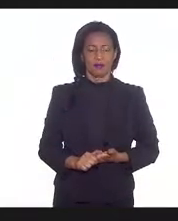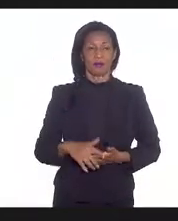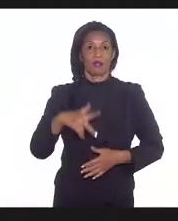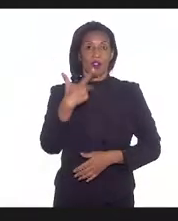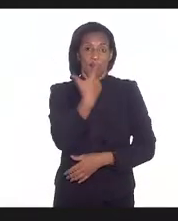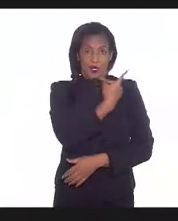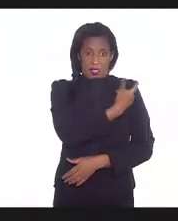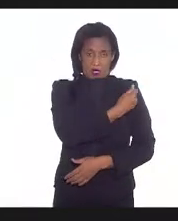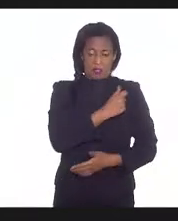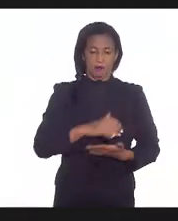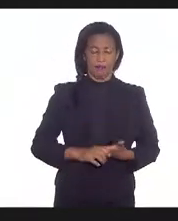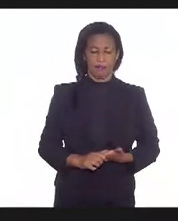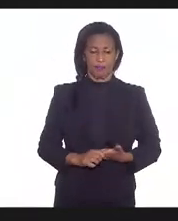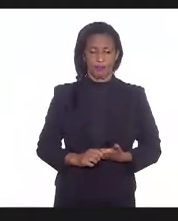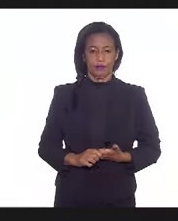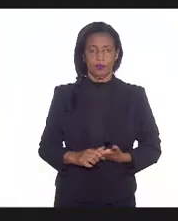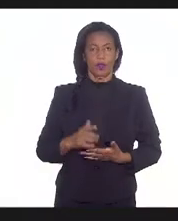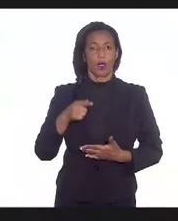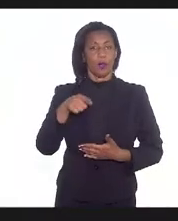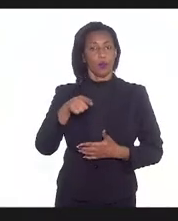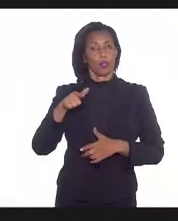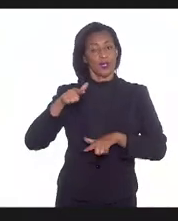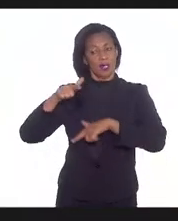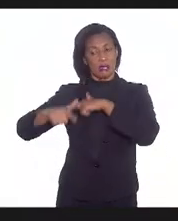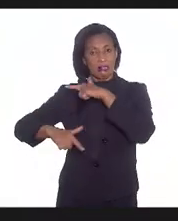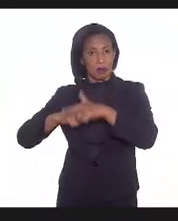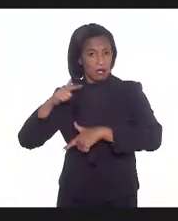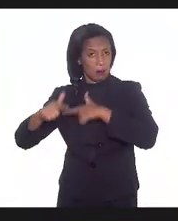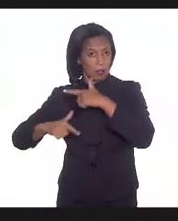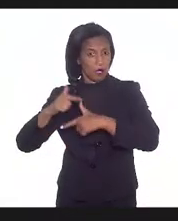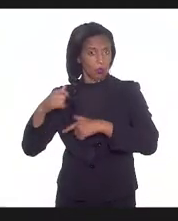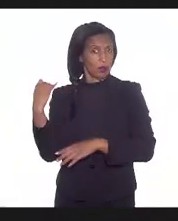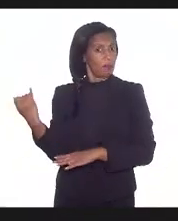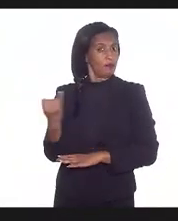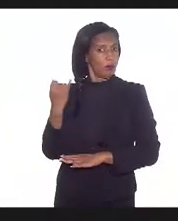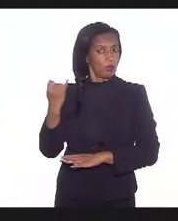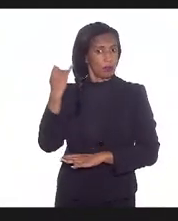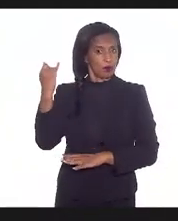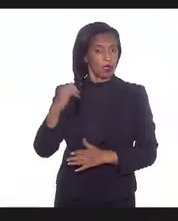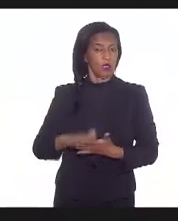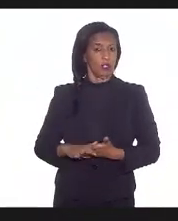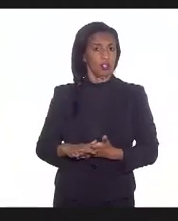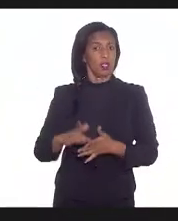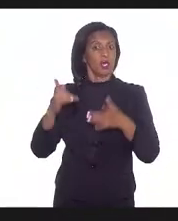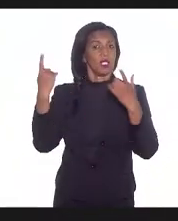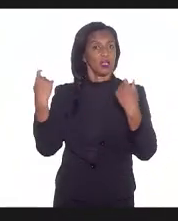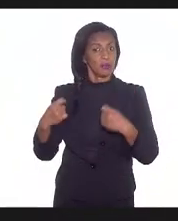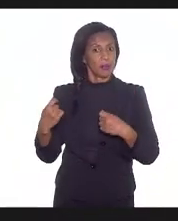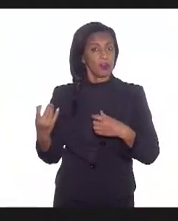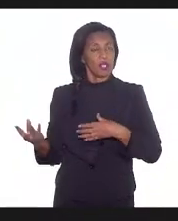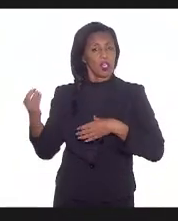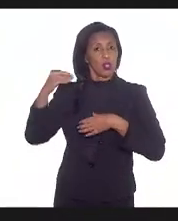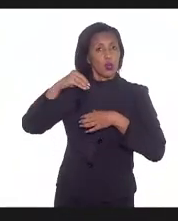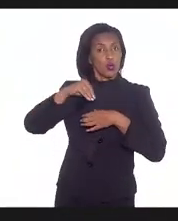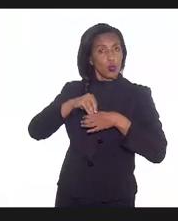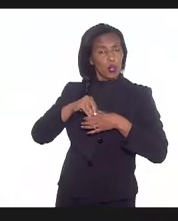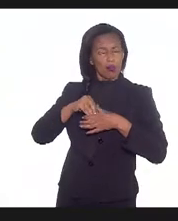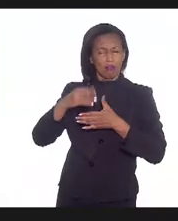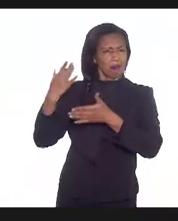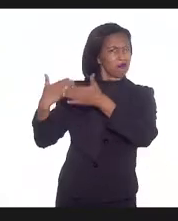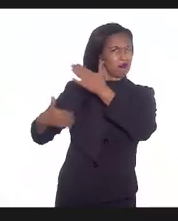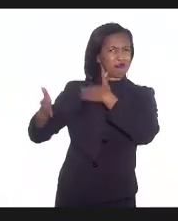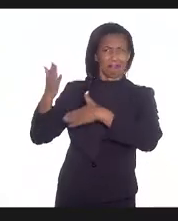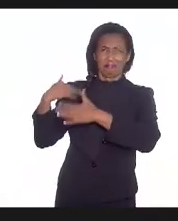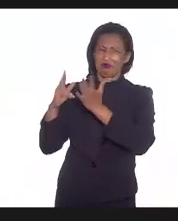vacinação? Por serem trabalhadores de atividades essenciais, eles deveriam ter sido incluídos desde sempre